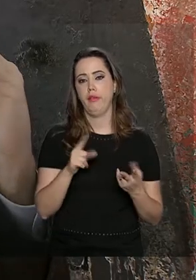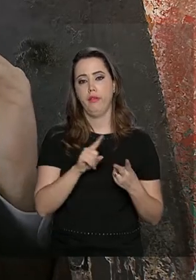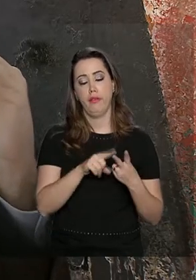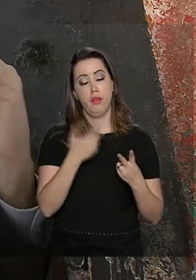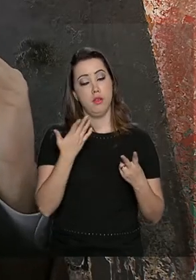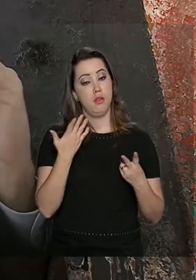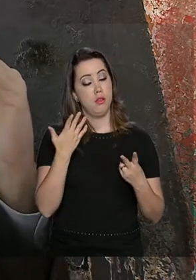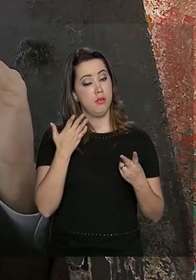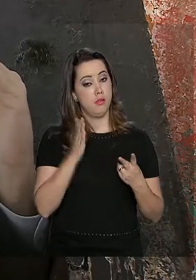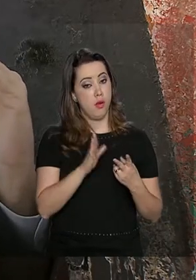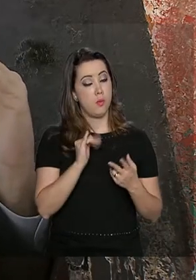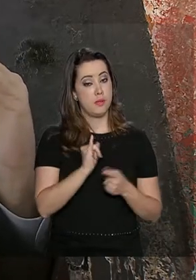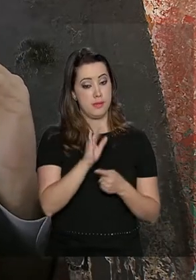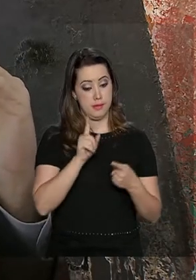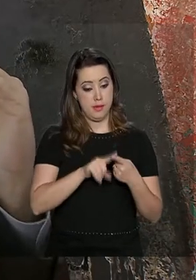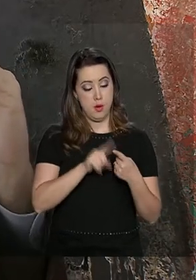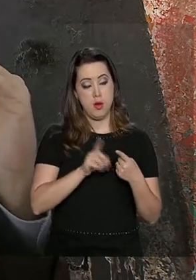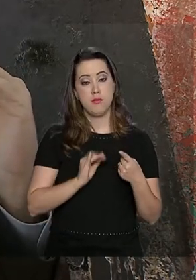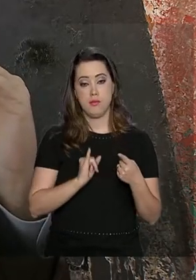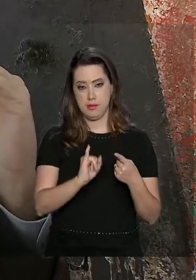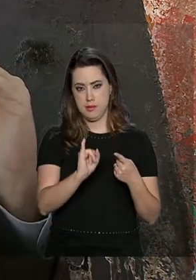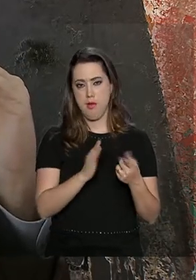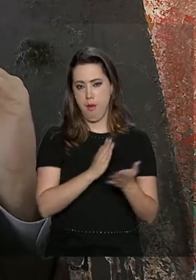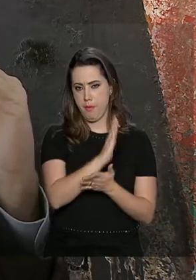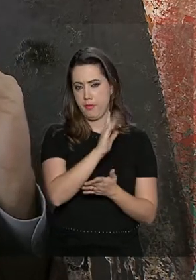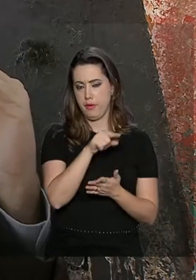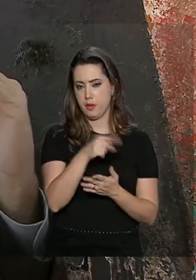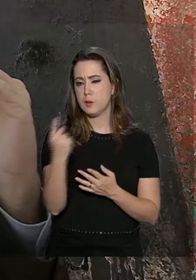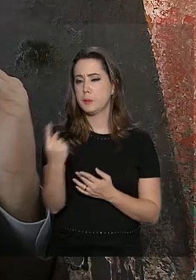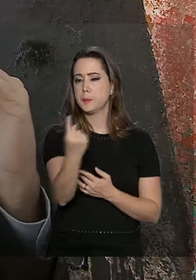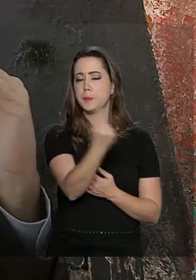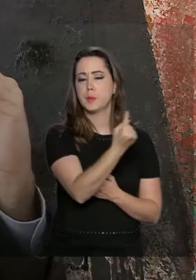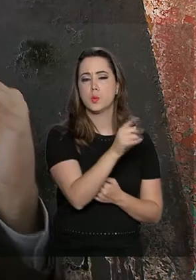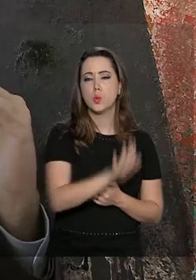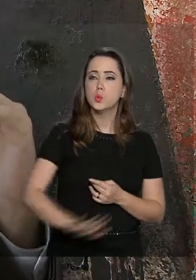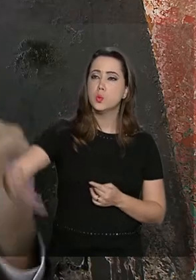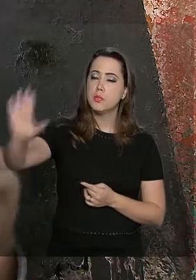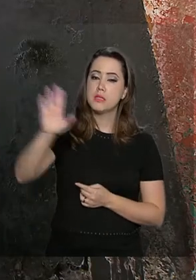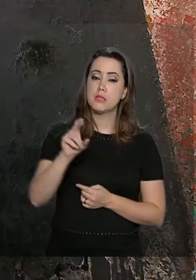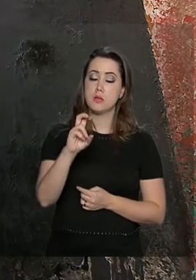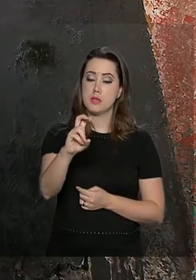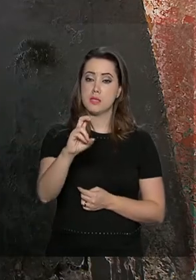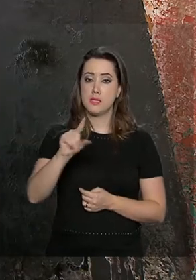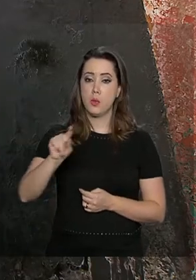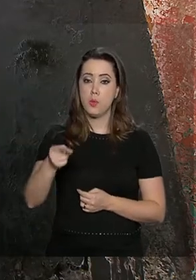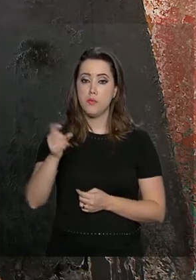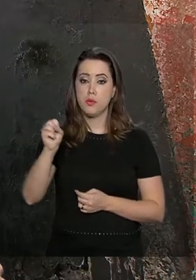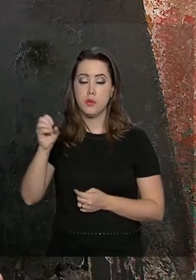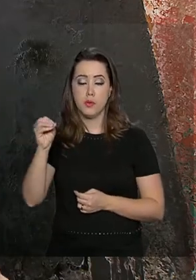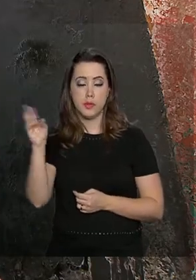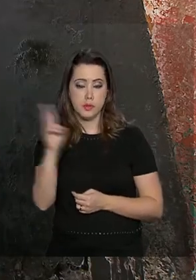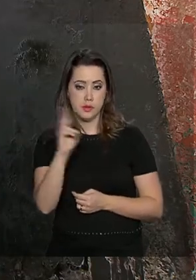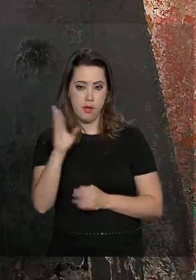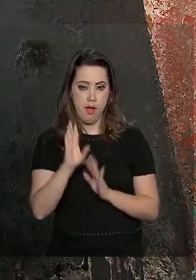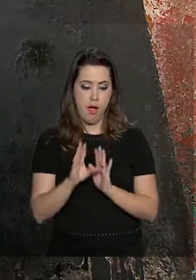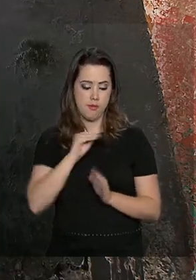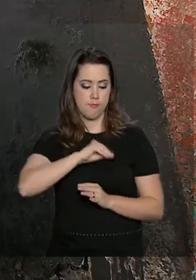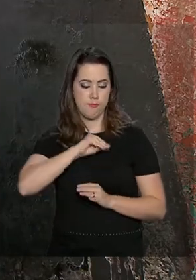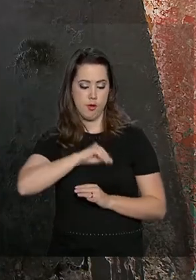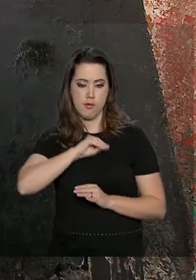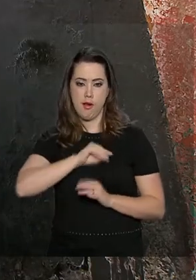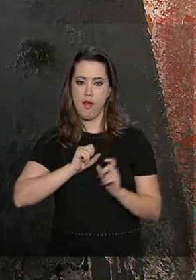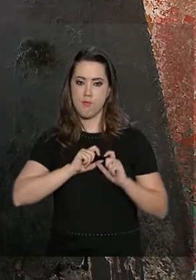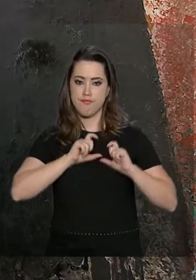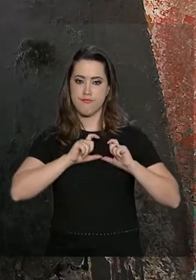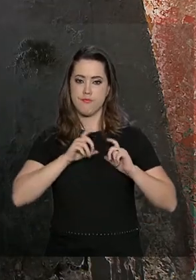Então, com a reforma da Previdência, cada brasileiro vai estar 5.800 reais comparado ao cenário sem a